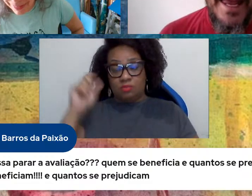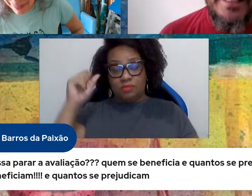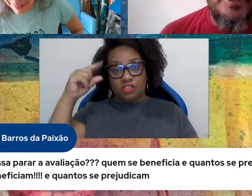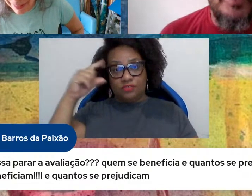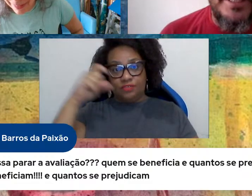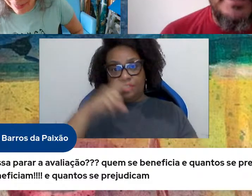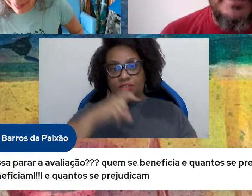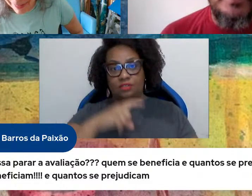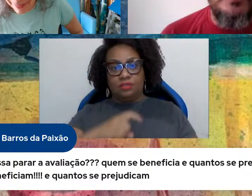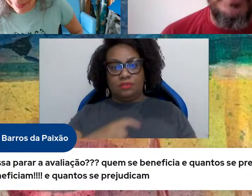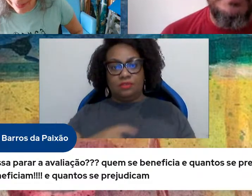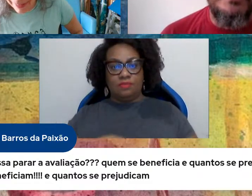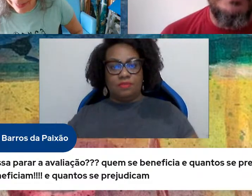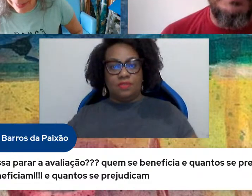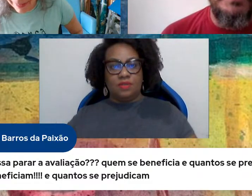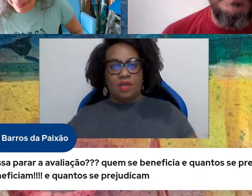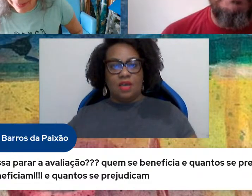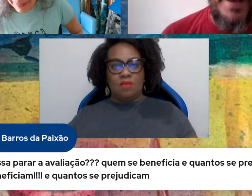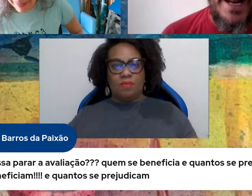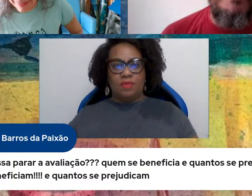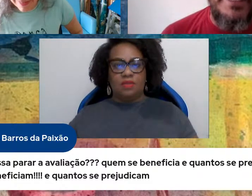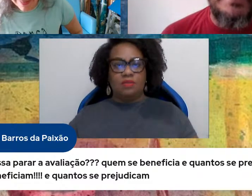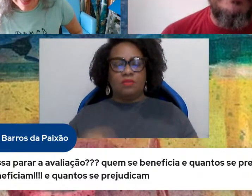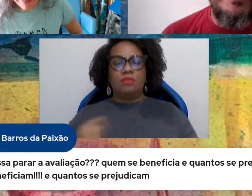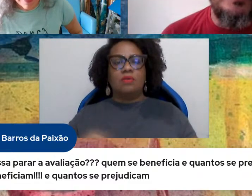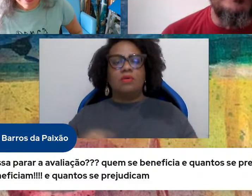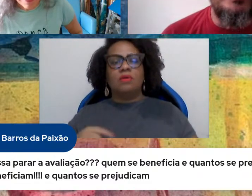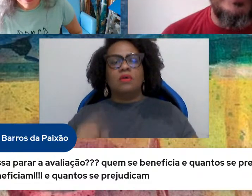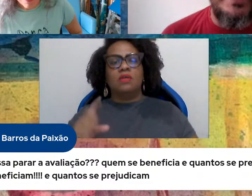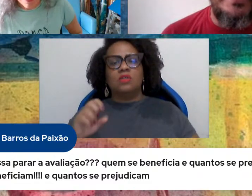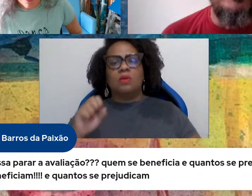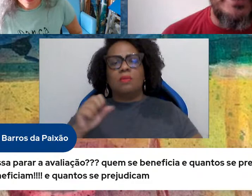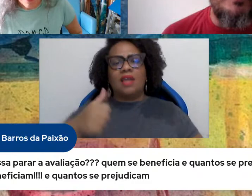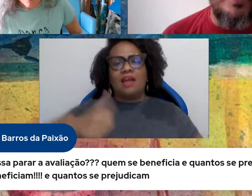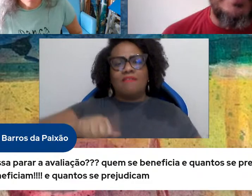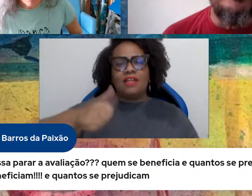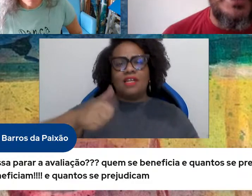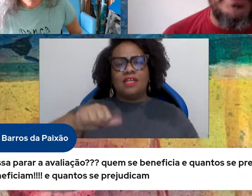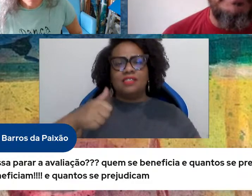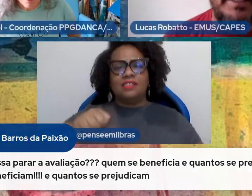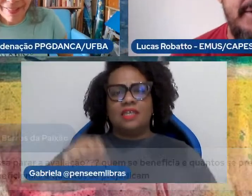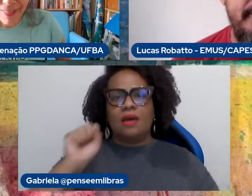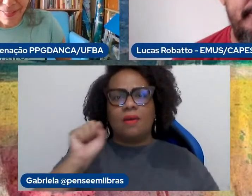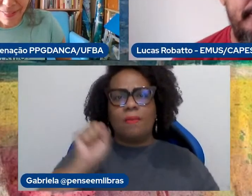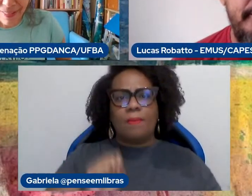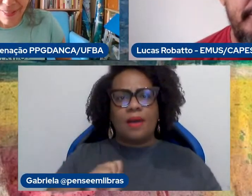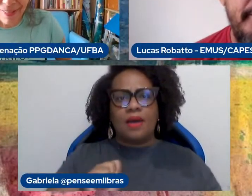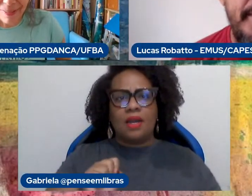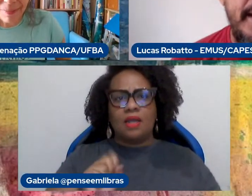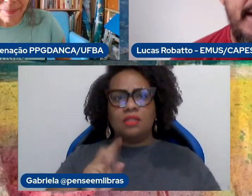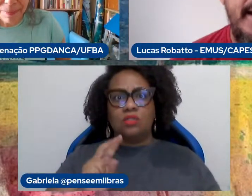essas outras intenções de parar a avaliação, esse discurso nunca é colocado diretamente.